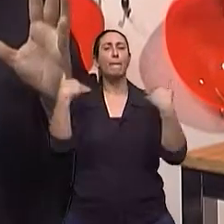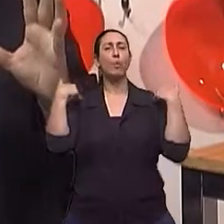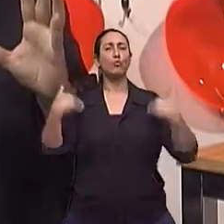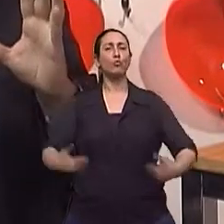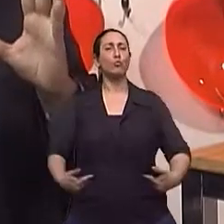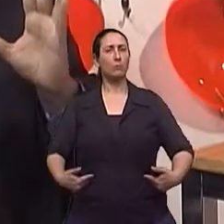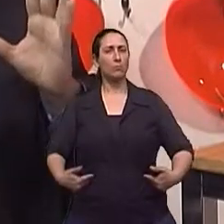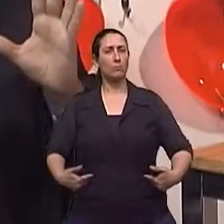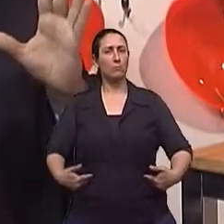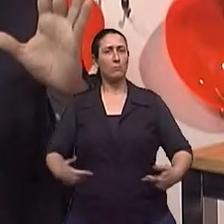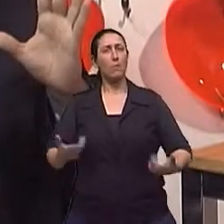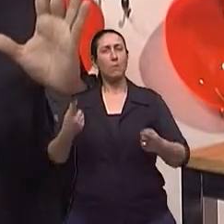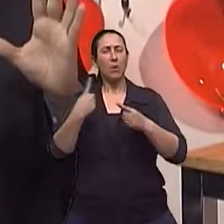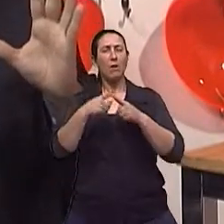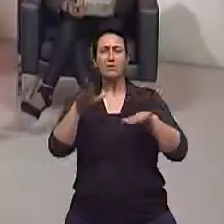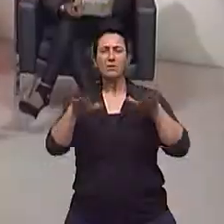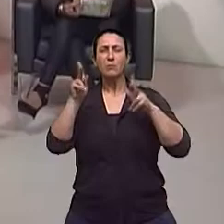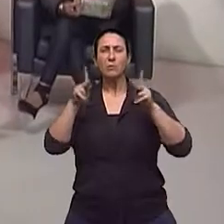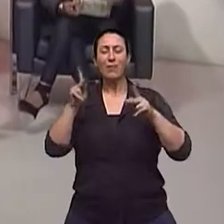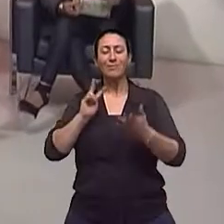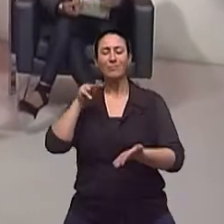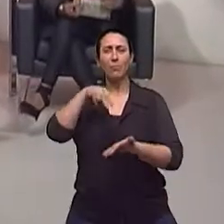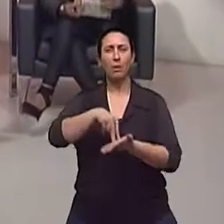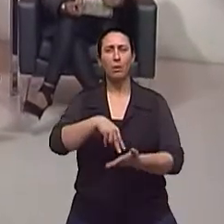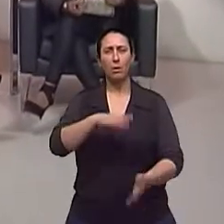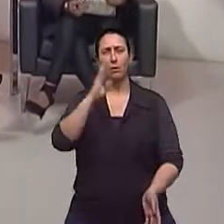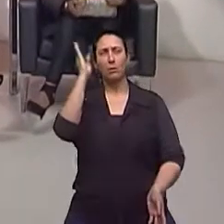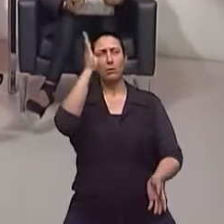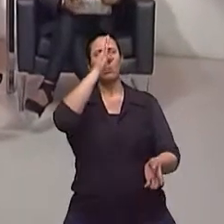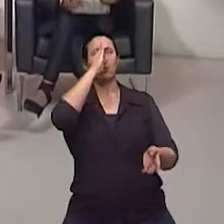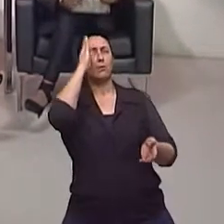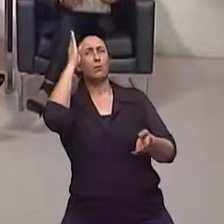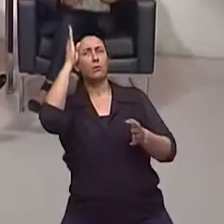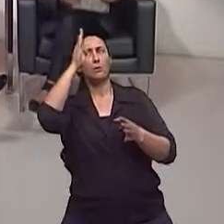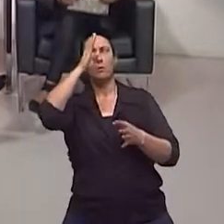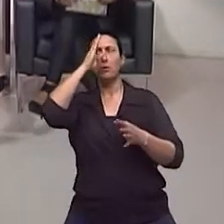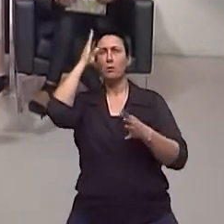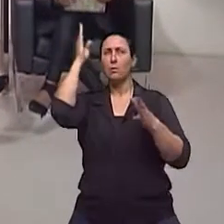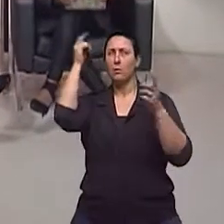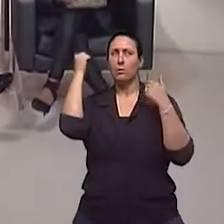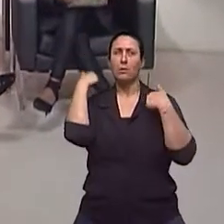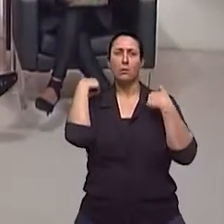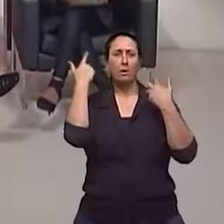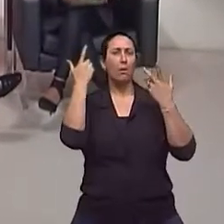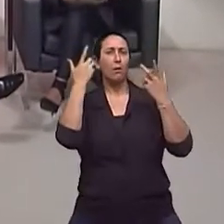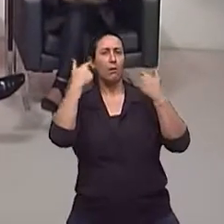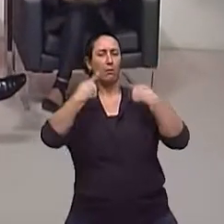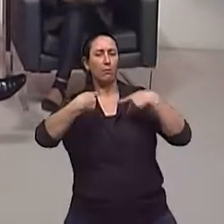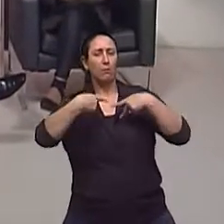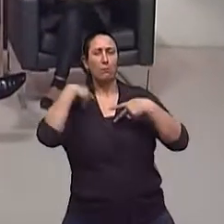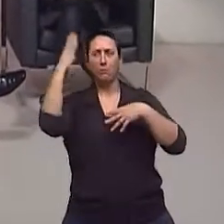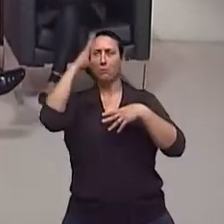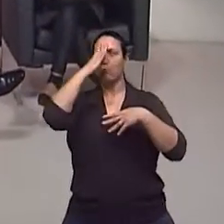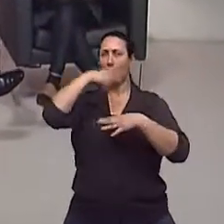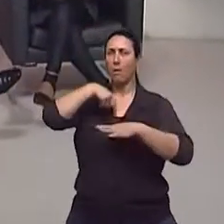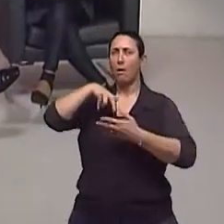pessoa sente a vista escurecer, fica meio zonza e ela fica de pé um tempo antes de sair caminhando. Porque se ela sair caminhando, ela pode cair. Ou pode